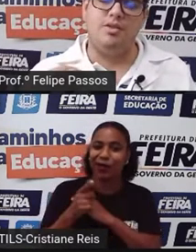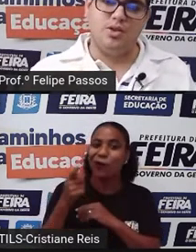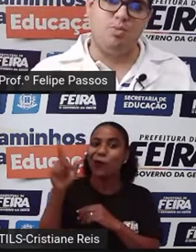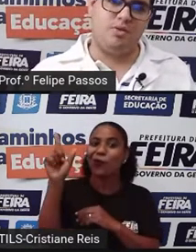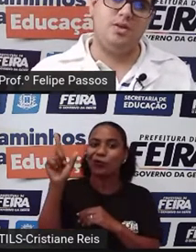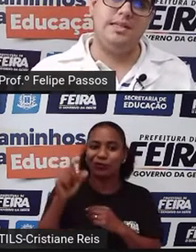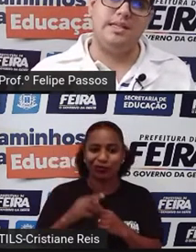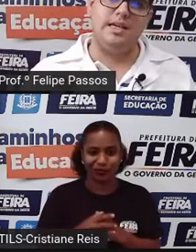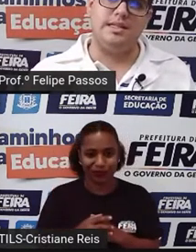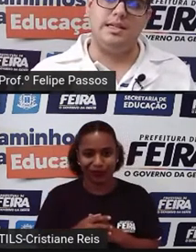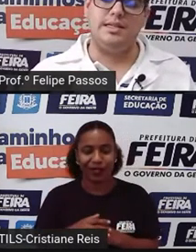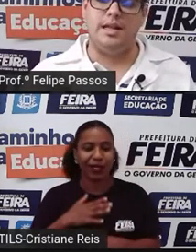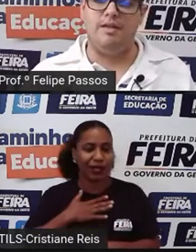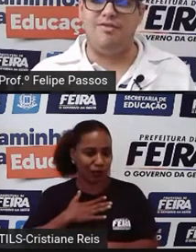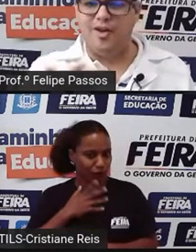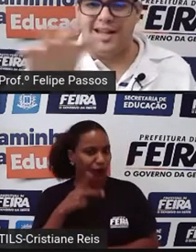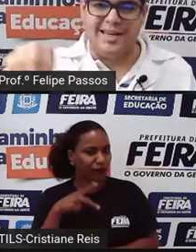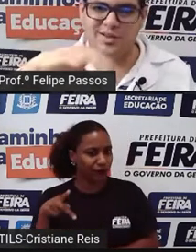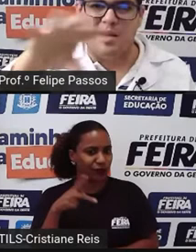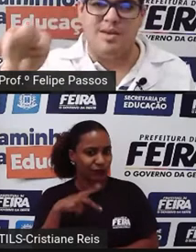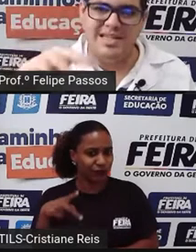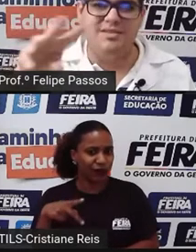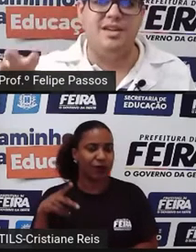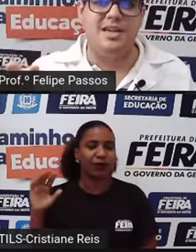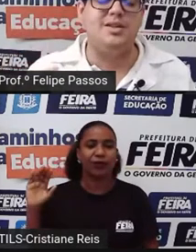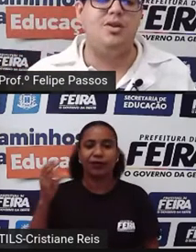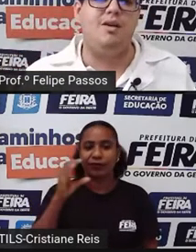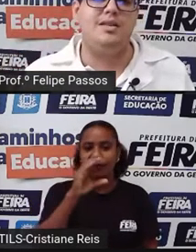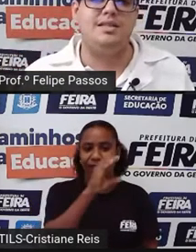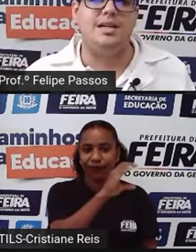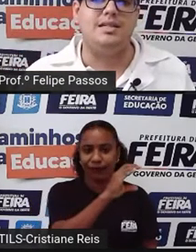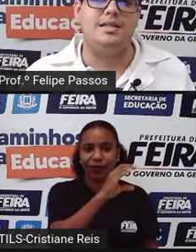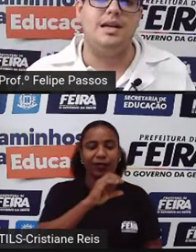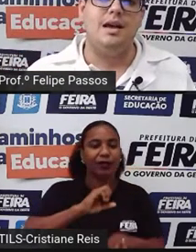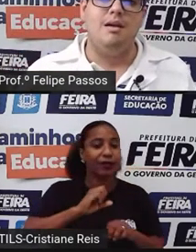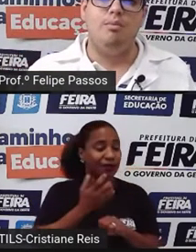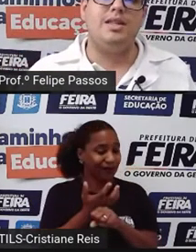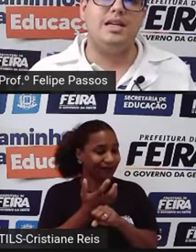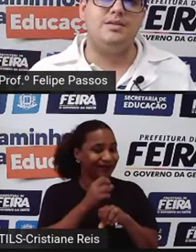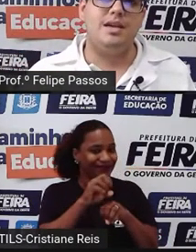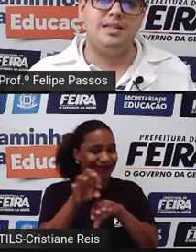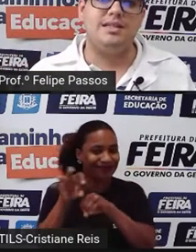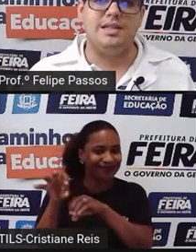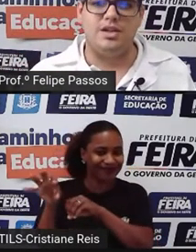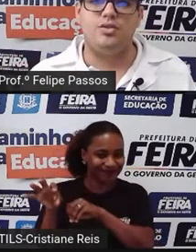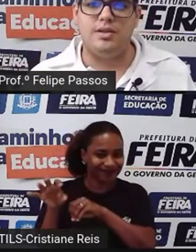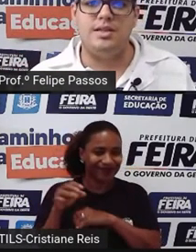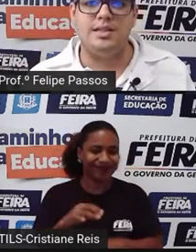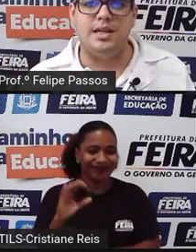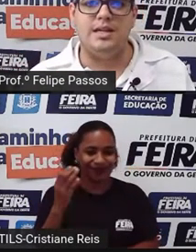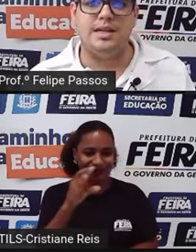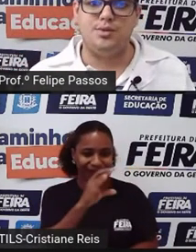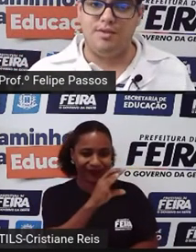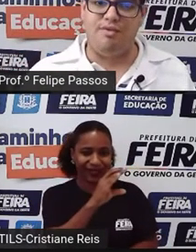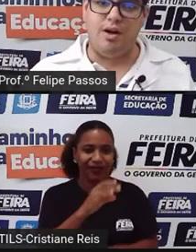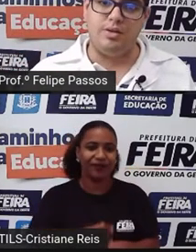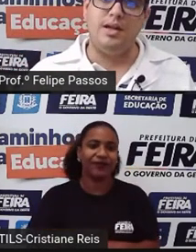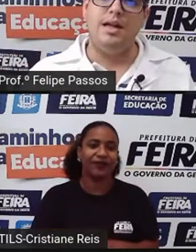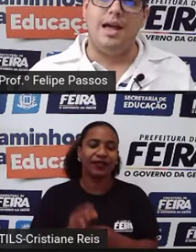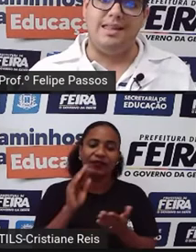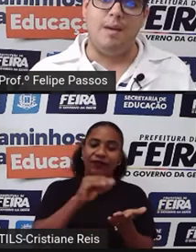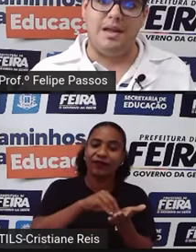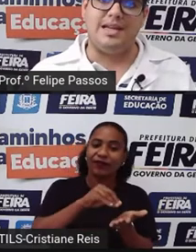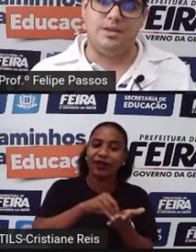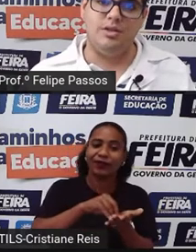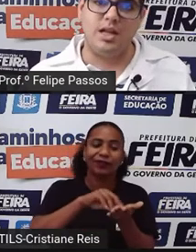observo, eu sou professor de ciências, né? Fora daqui do Saberes e Viveres, eu dou aula de ciências. Muitas vezes, nas questões de ciências, o que falta